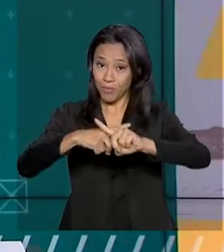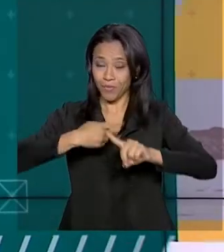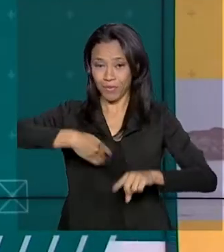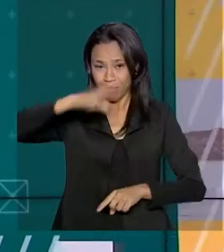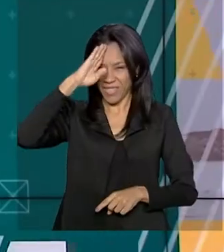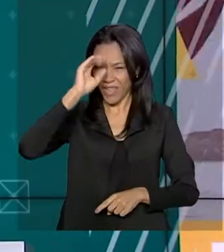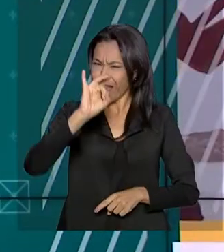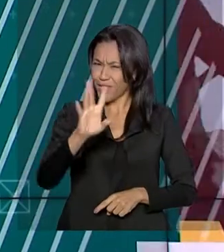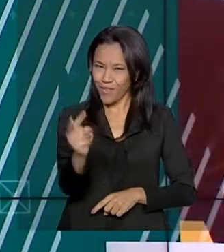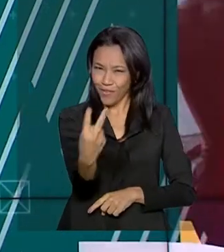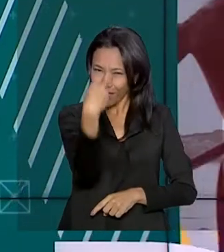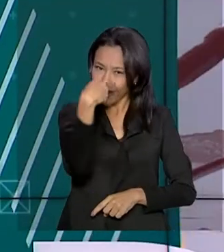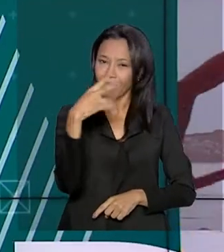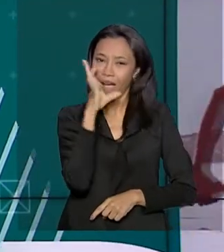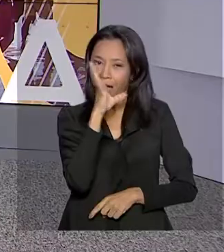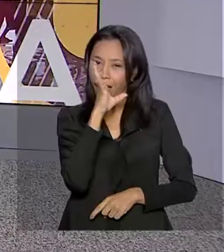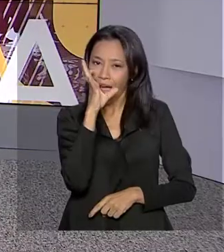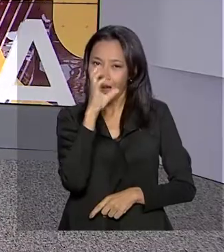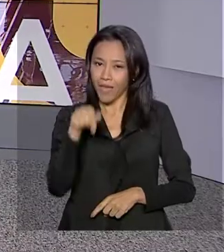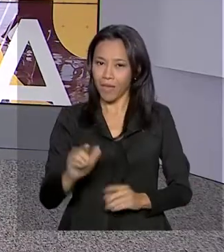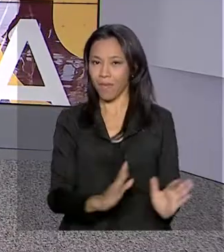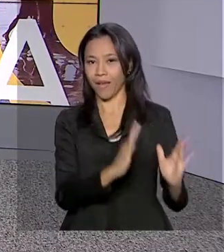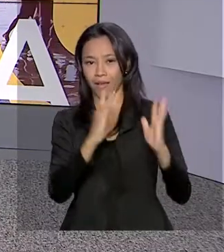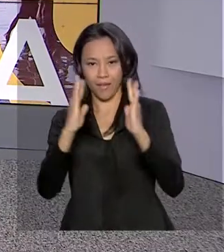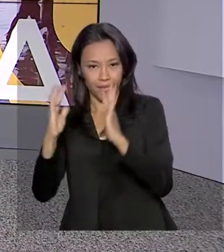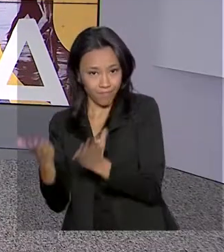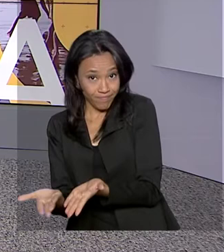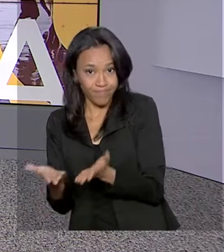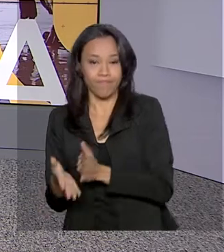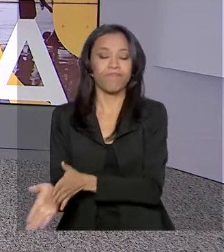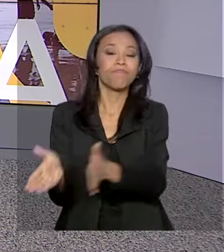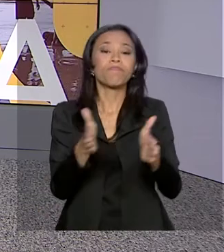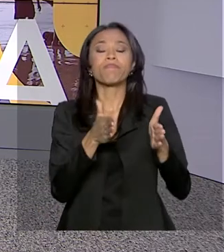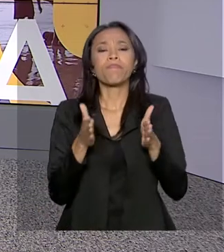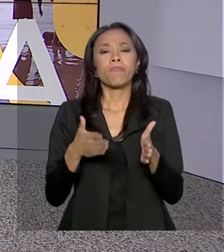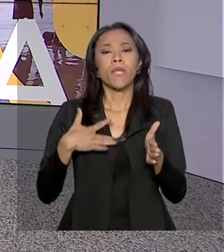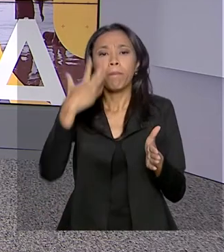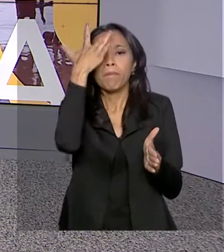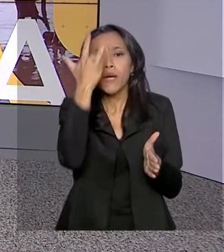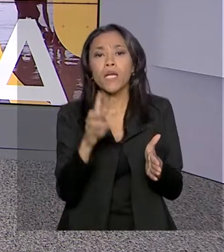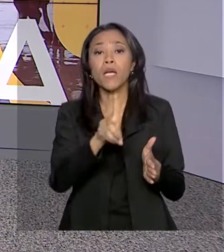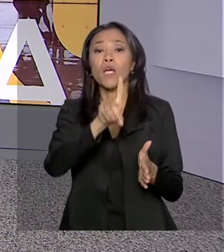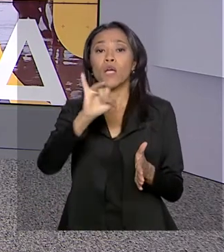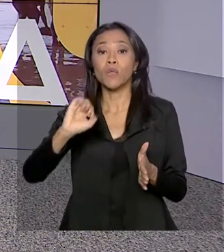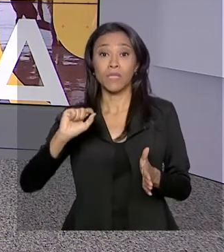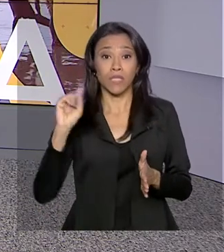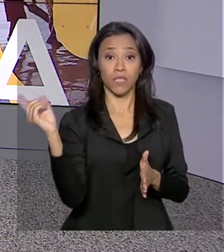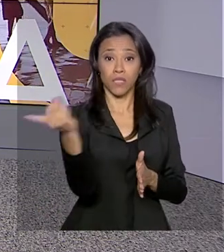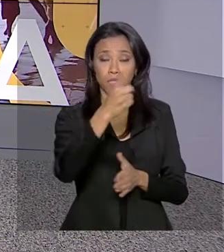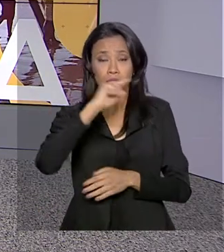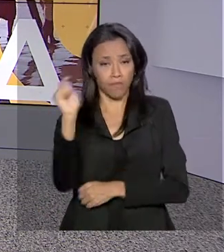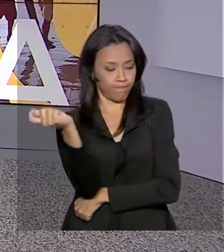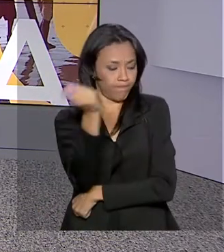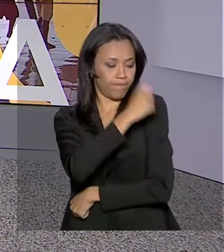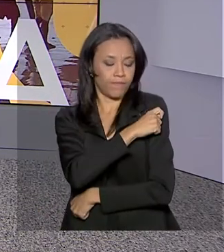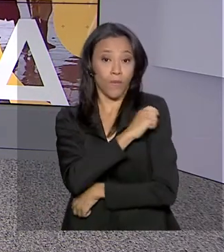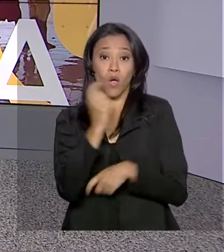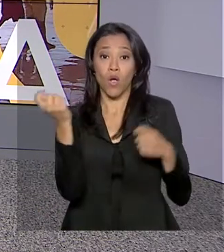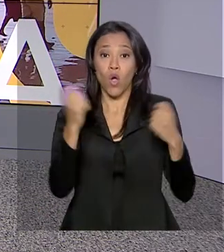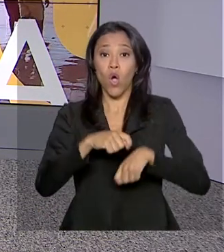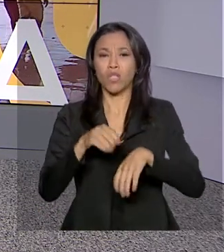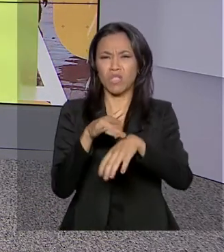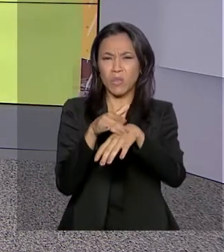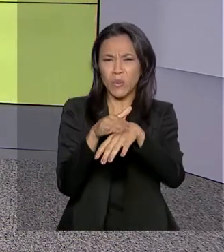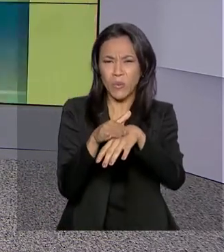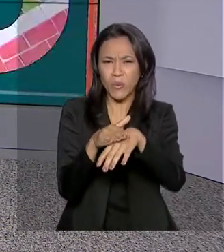É só ficar ligado na nossa programação. Amanhã é o dia D de campanha nacional de vacinação contra o sarampo.